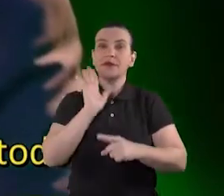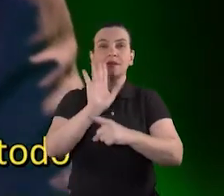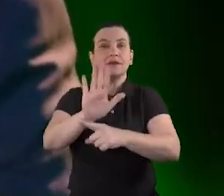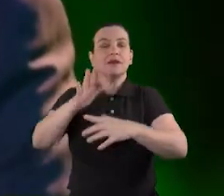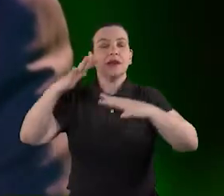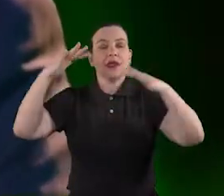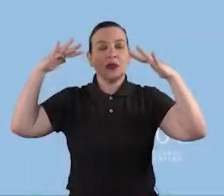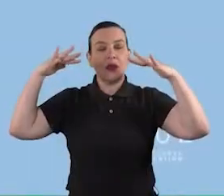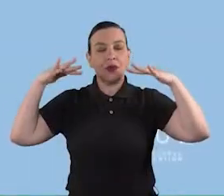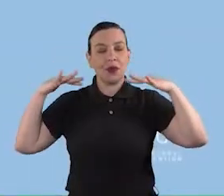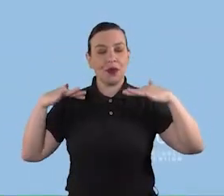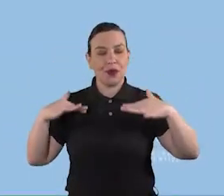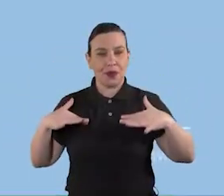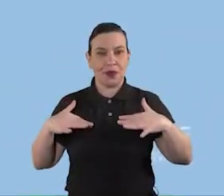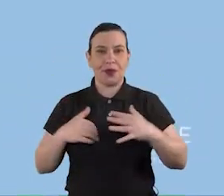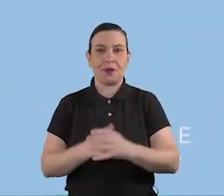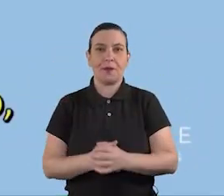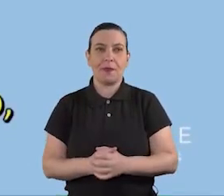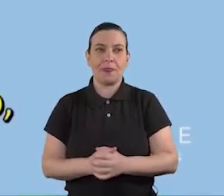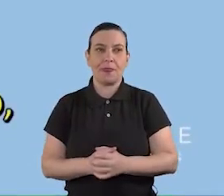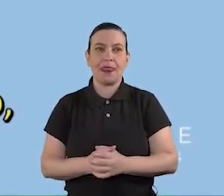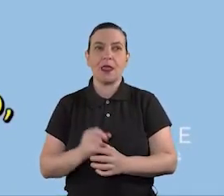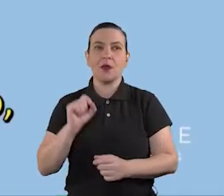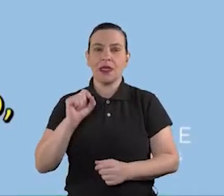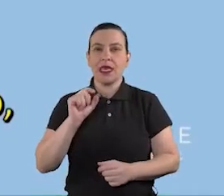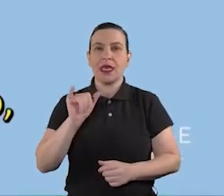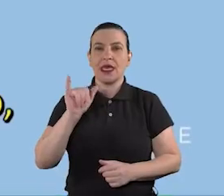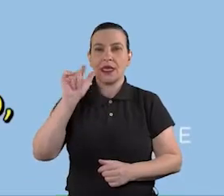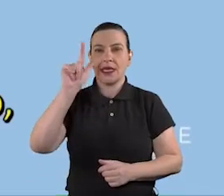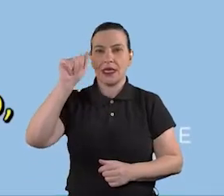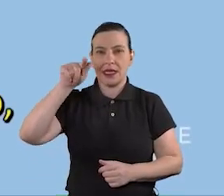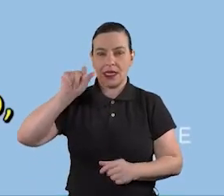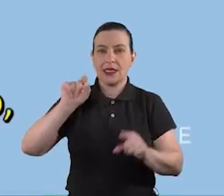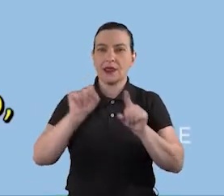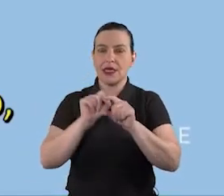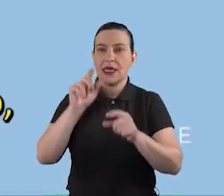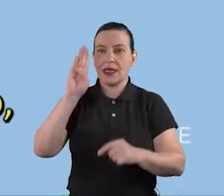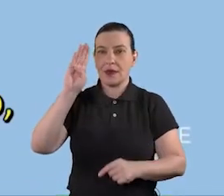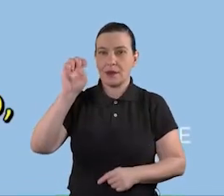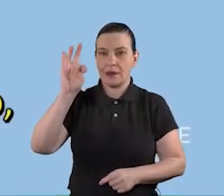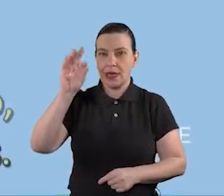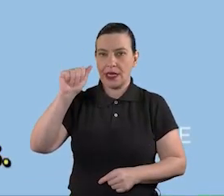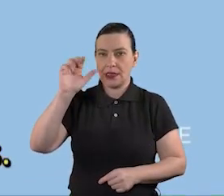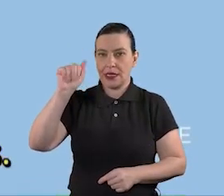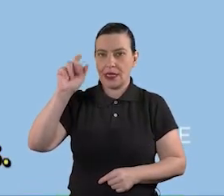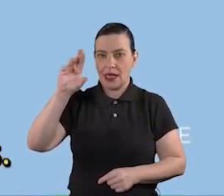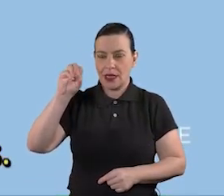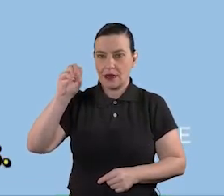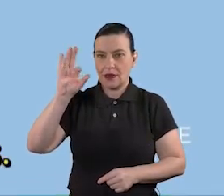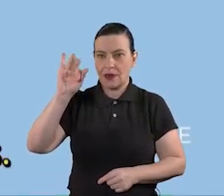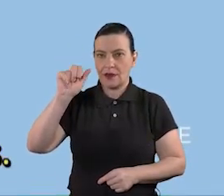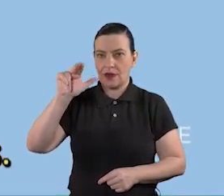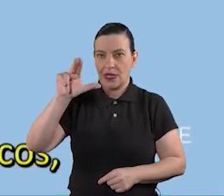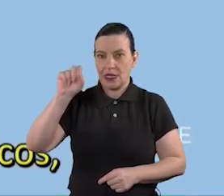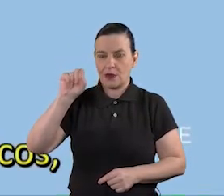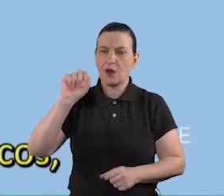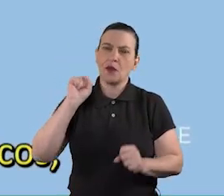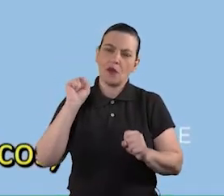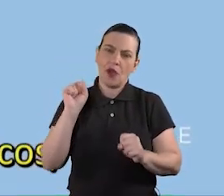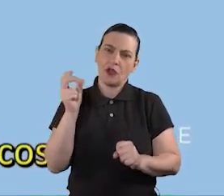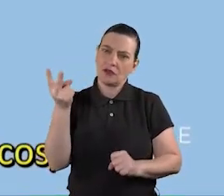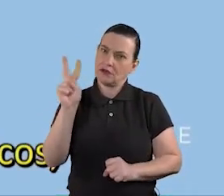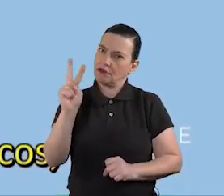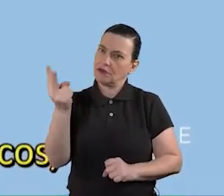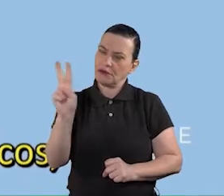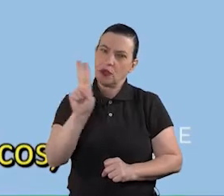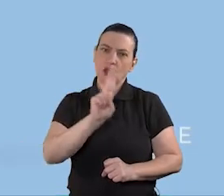corpo como um todo o Lang Lang, por exemplo, contém beta-carofileno ou beta-carofileno você pode chamá-lo das duas